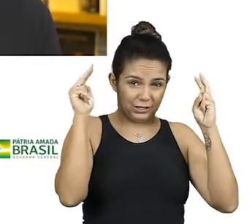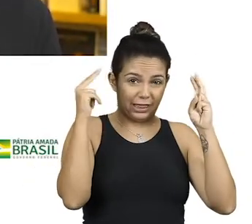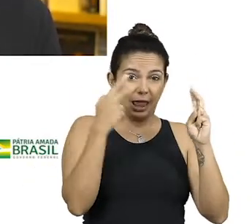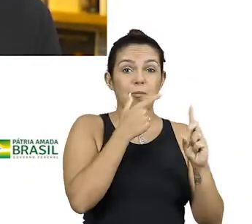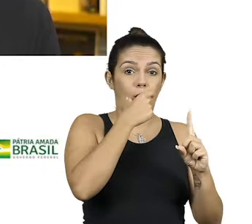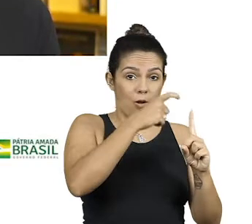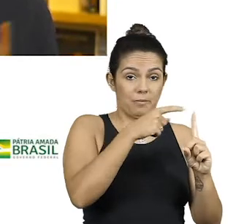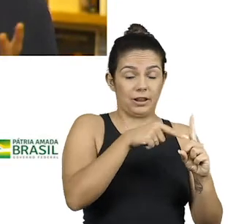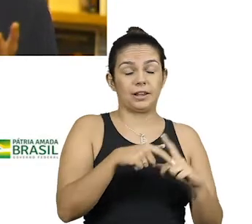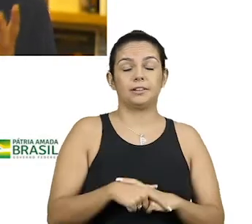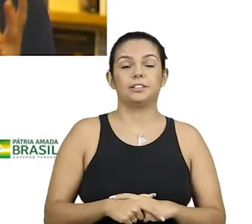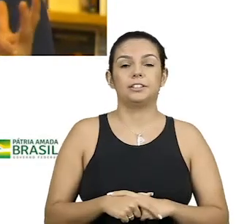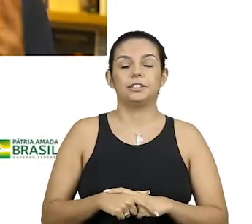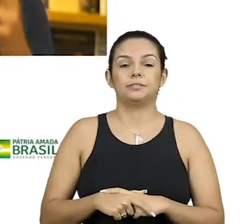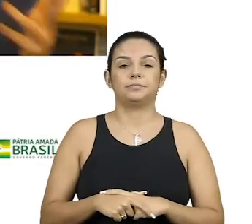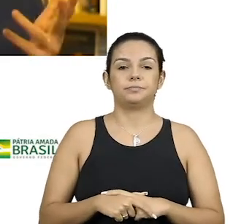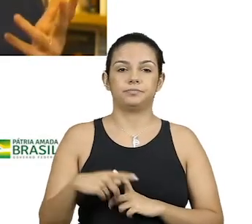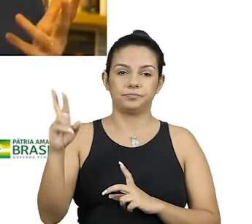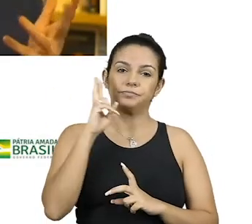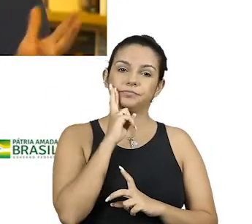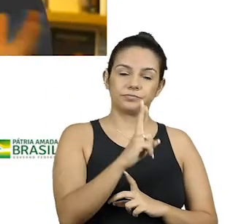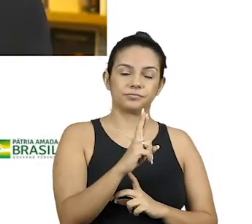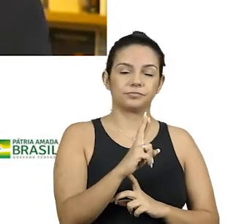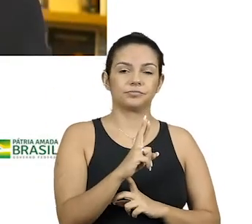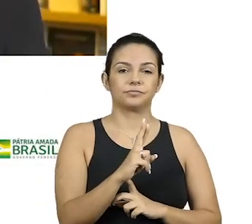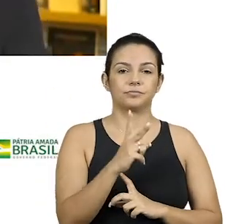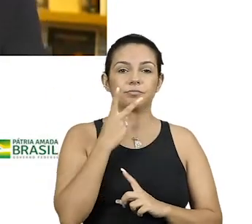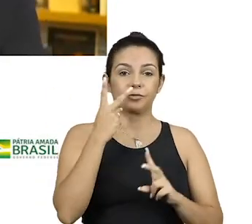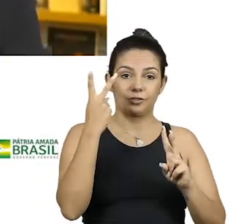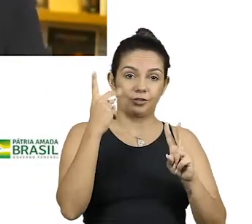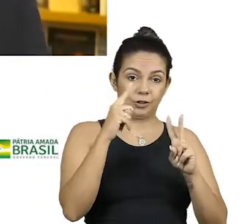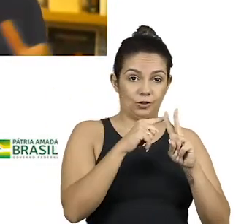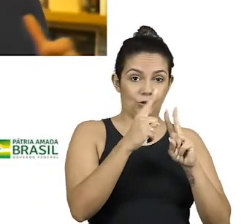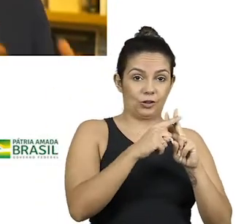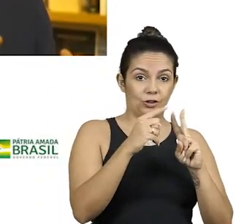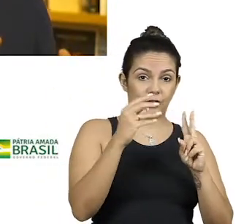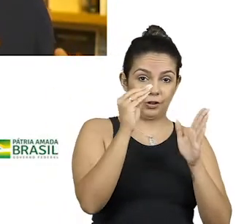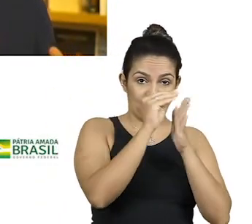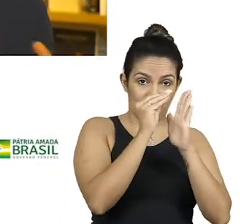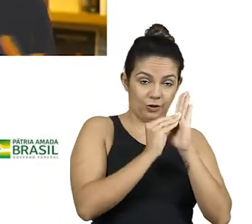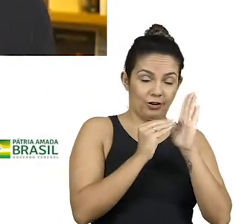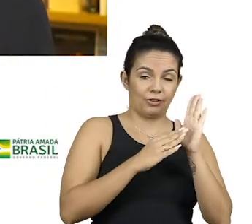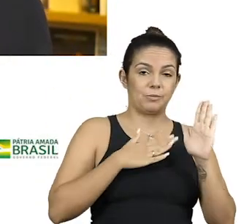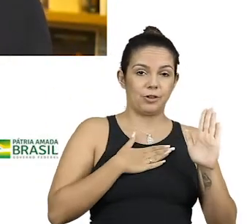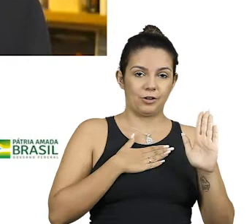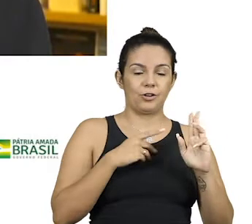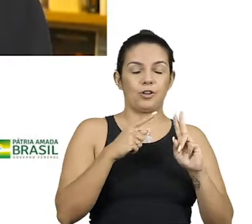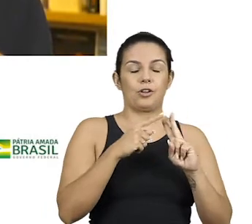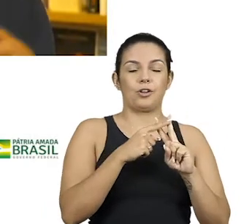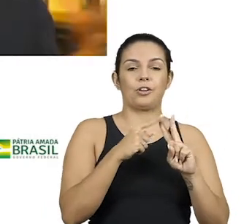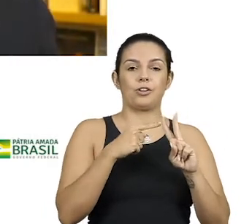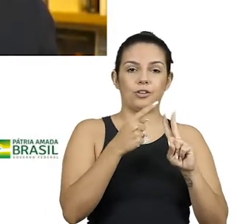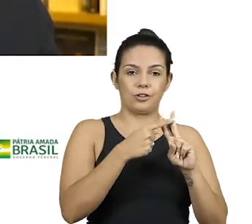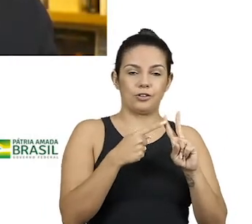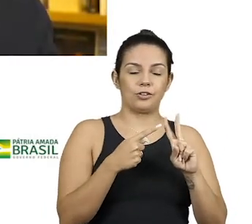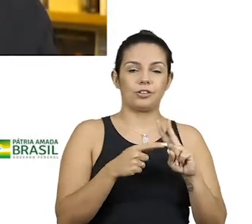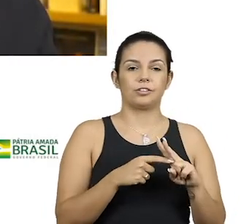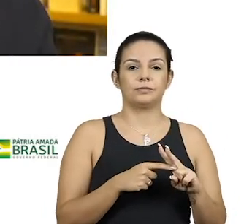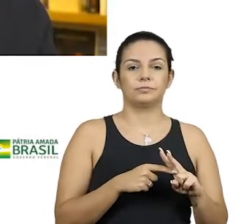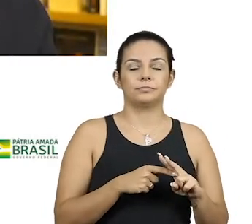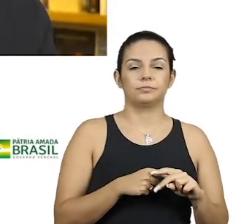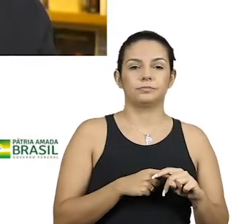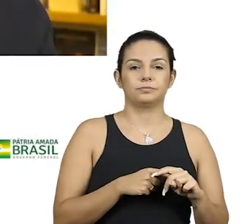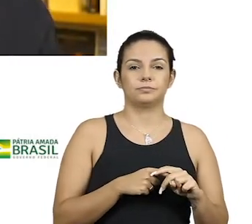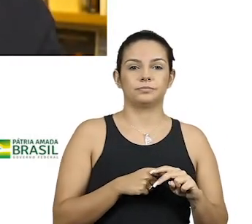A gente acabou de falar de dois biografados meus, Roberto Marinho e Jorge Maltner. Aparentemente, não poderia haver dois